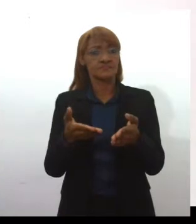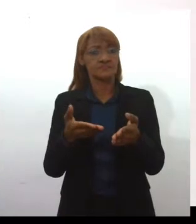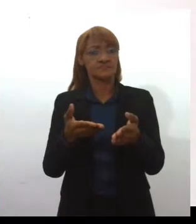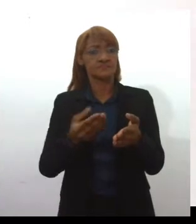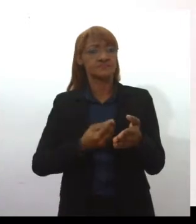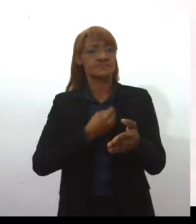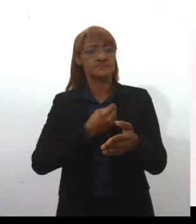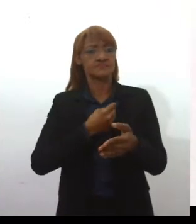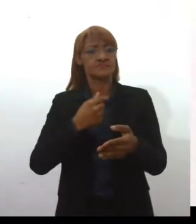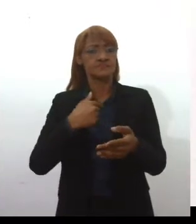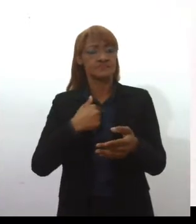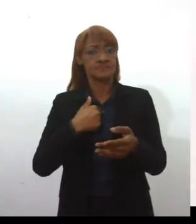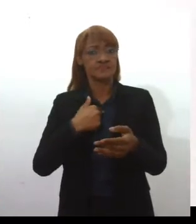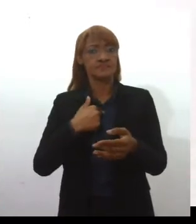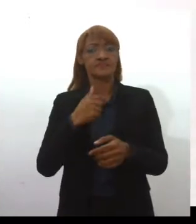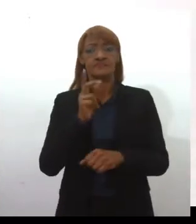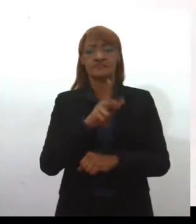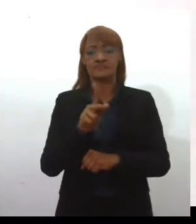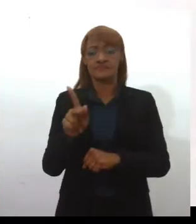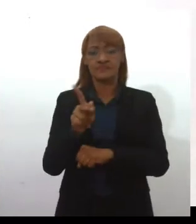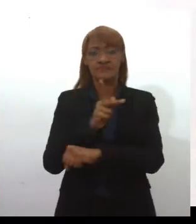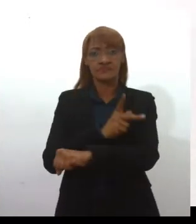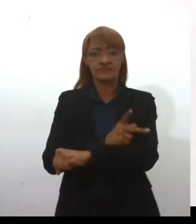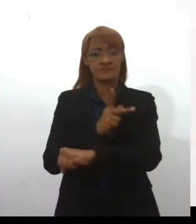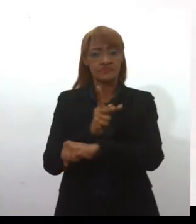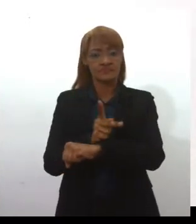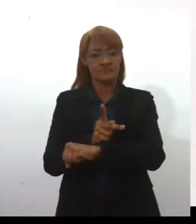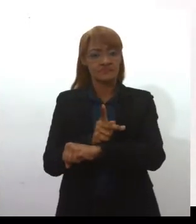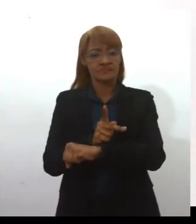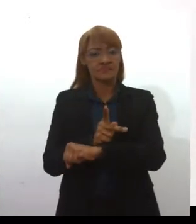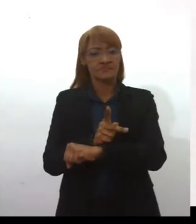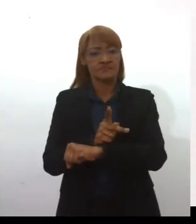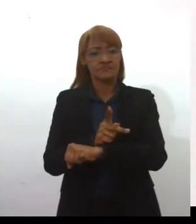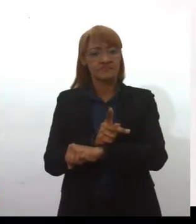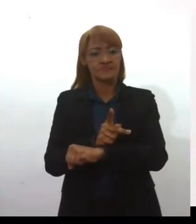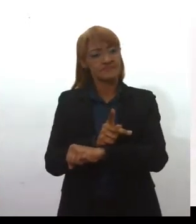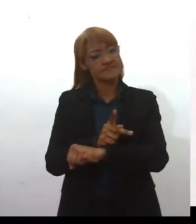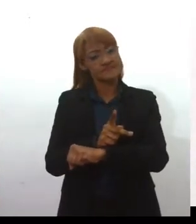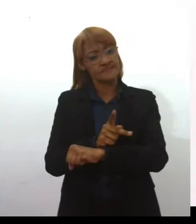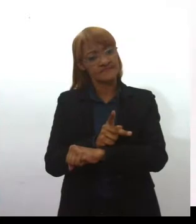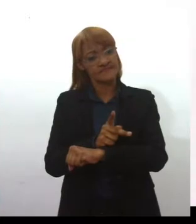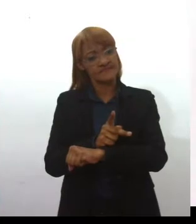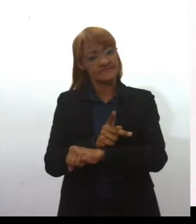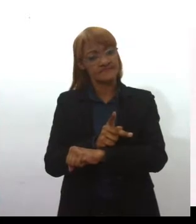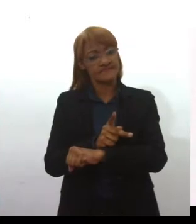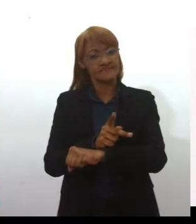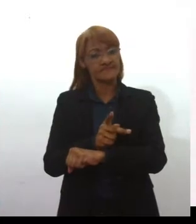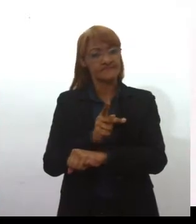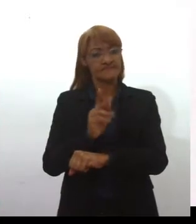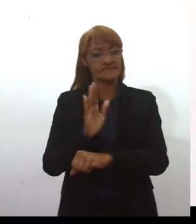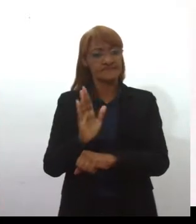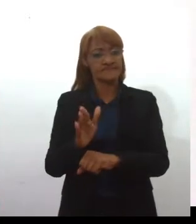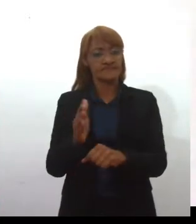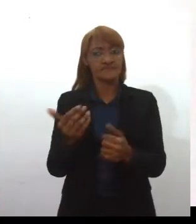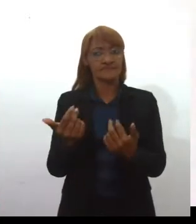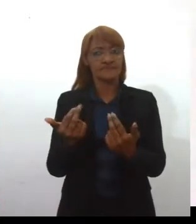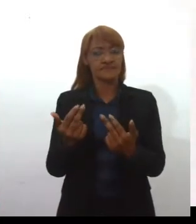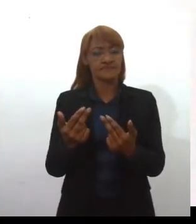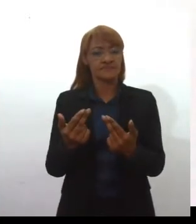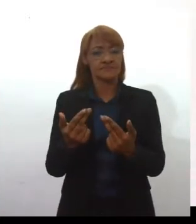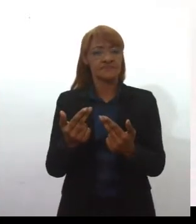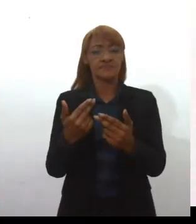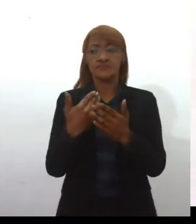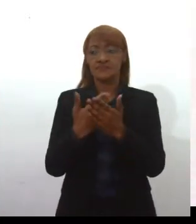professora, pedagoga, estudei no mesmo prédio, mesmo edifício, em que Antonieta de